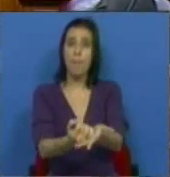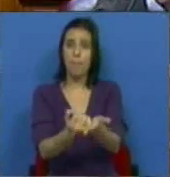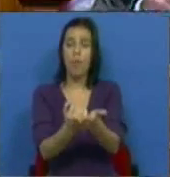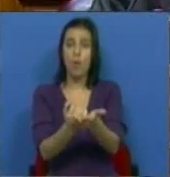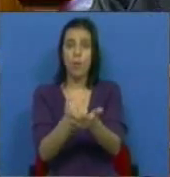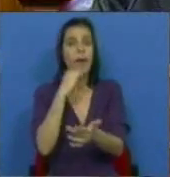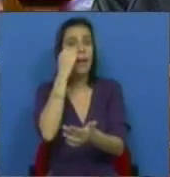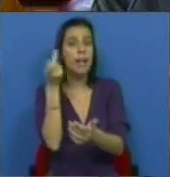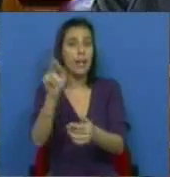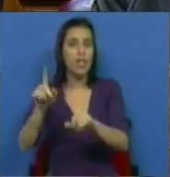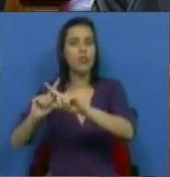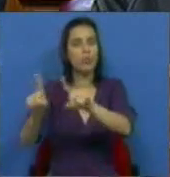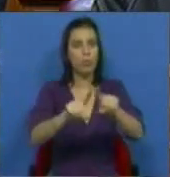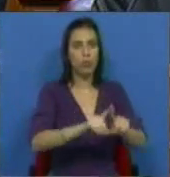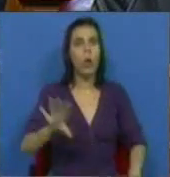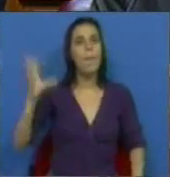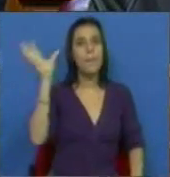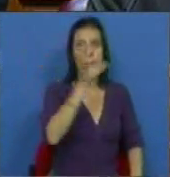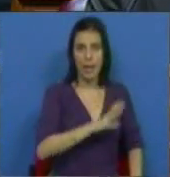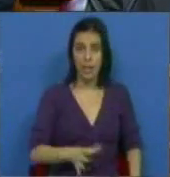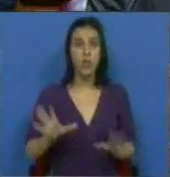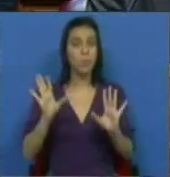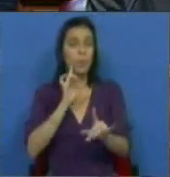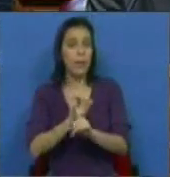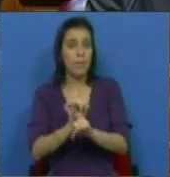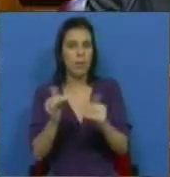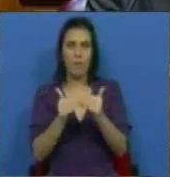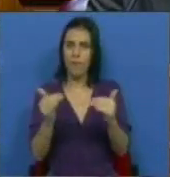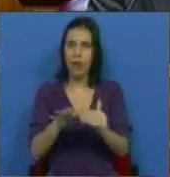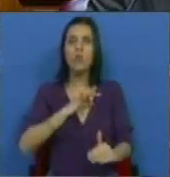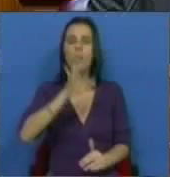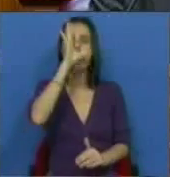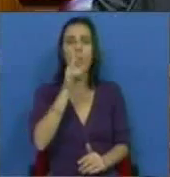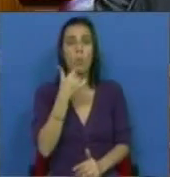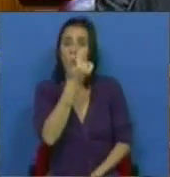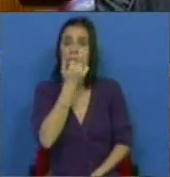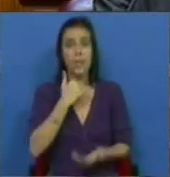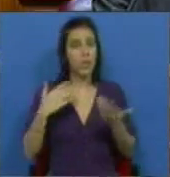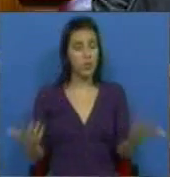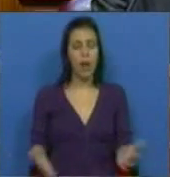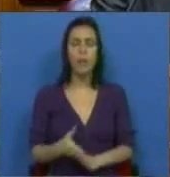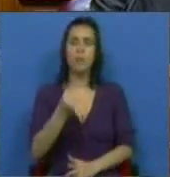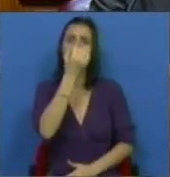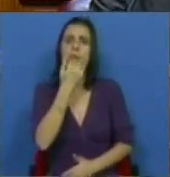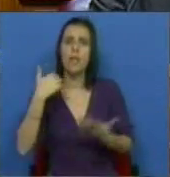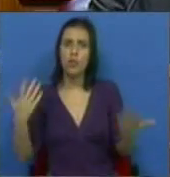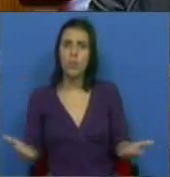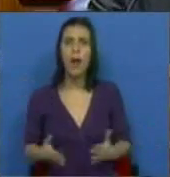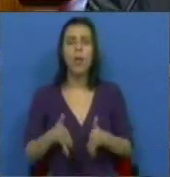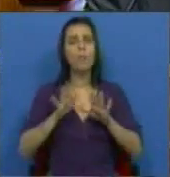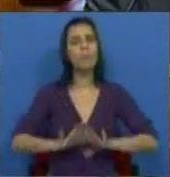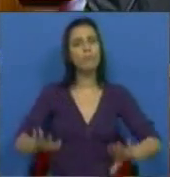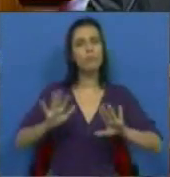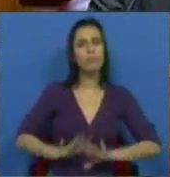à crise nos diferentes países. Nessa mesma altura o Sr. Ministro estava muito satisfeito, estava muito satisfeito com a